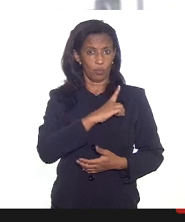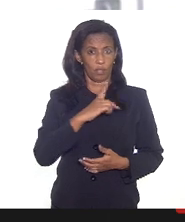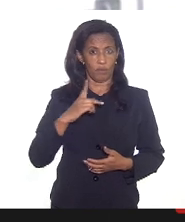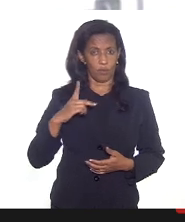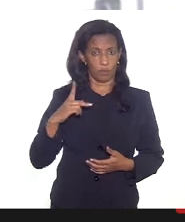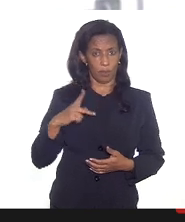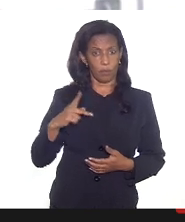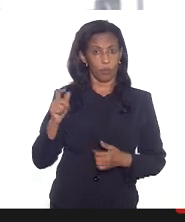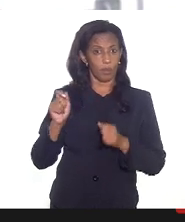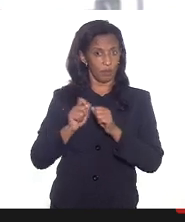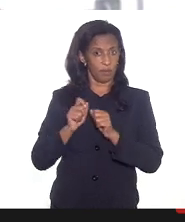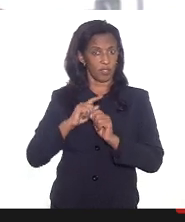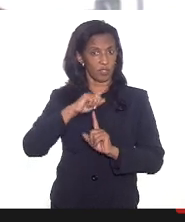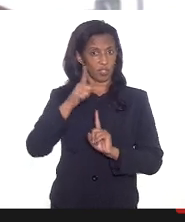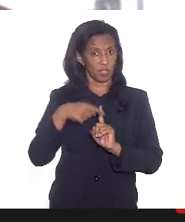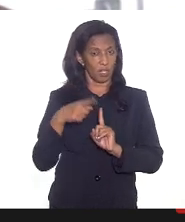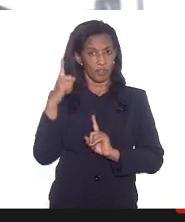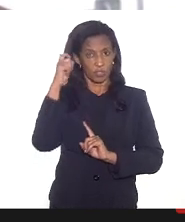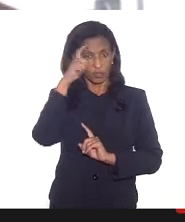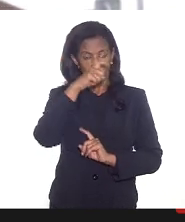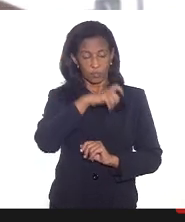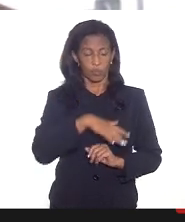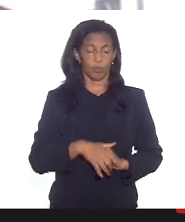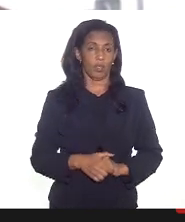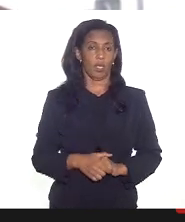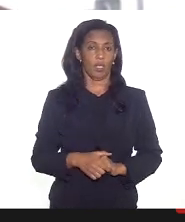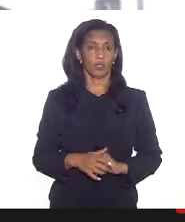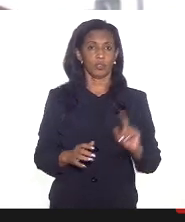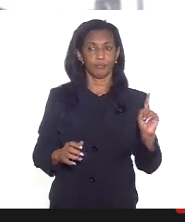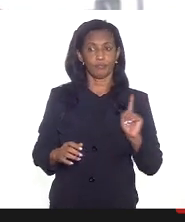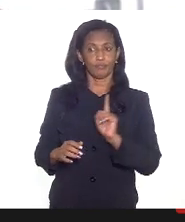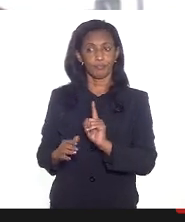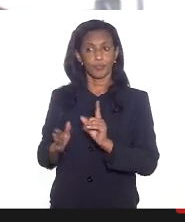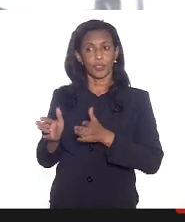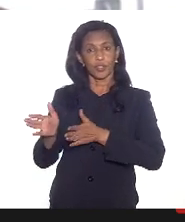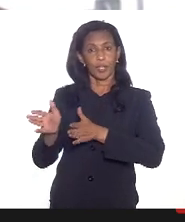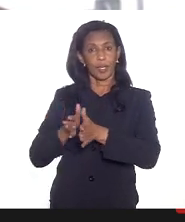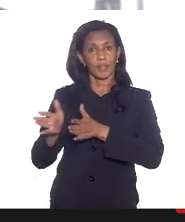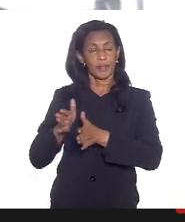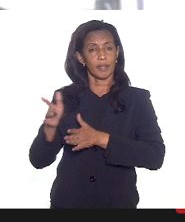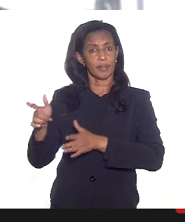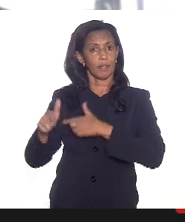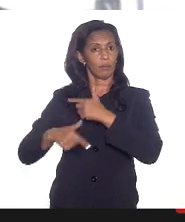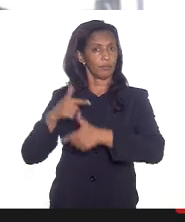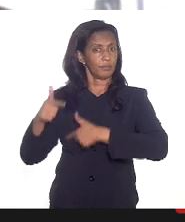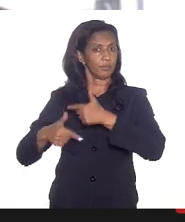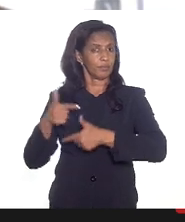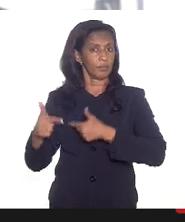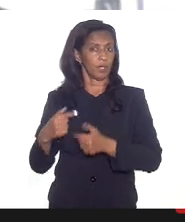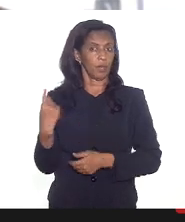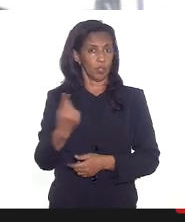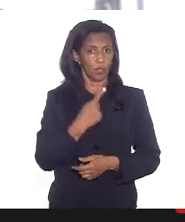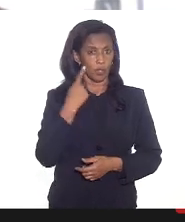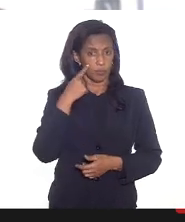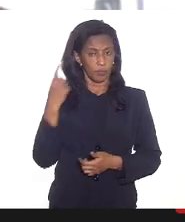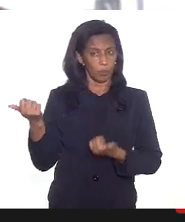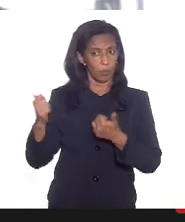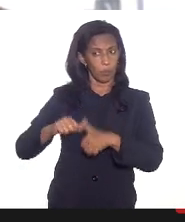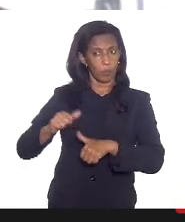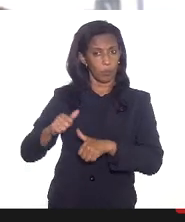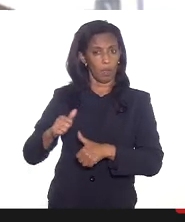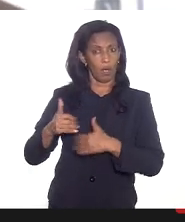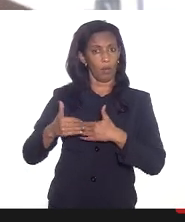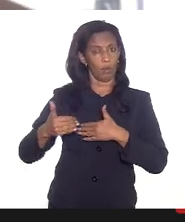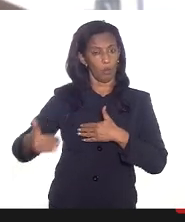das gestantes que tiveram dificuldades de acessar esse serviço nós detectamos ao longo deste